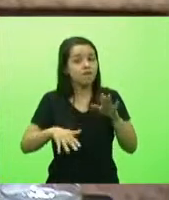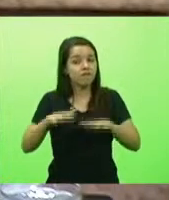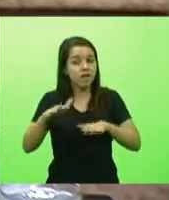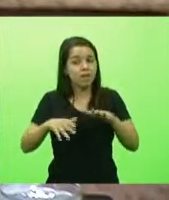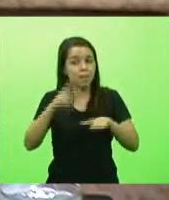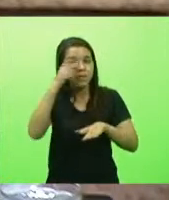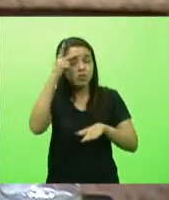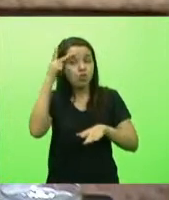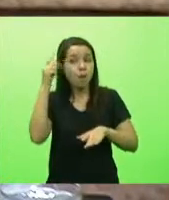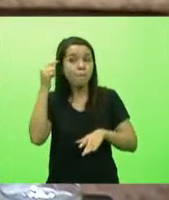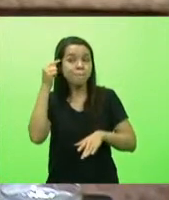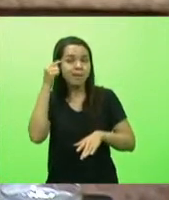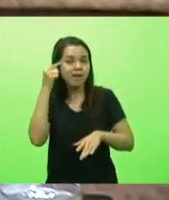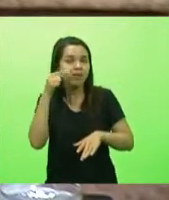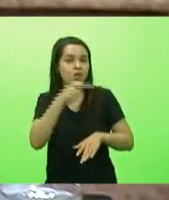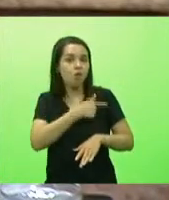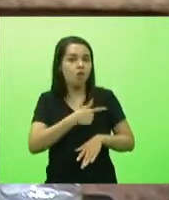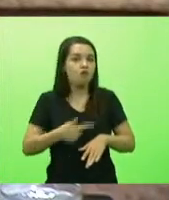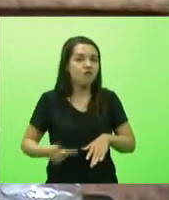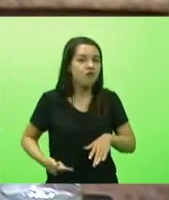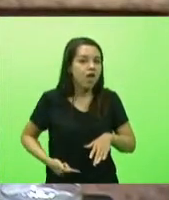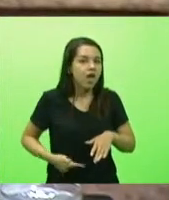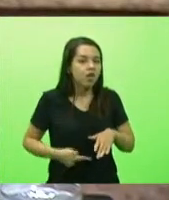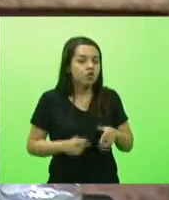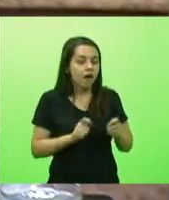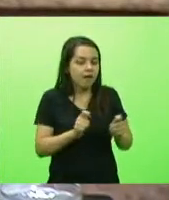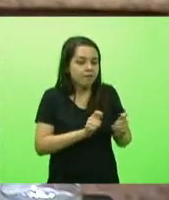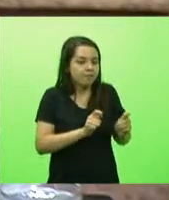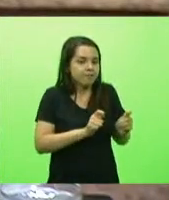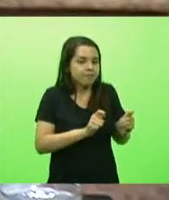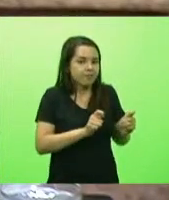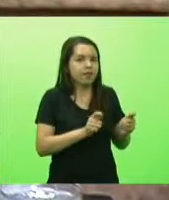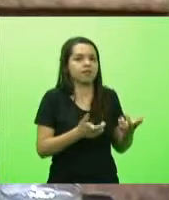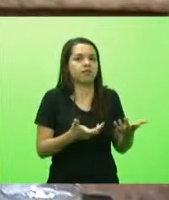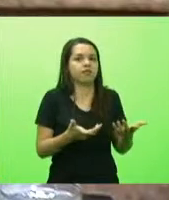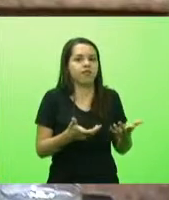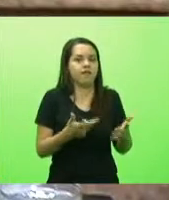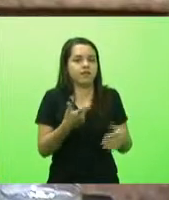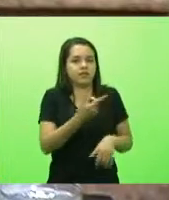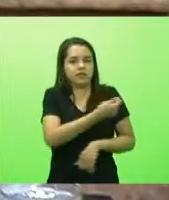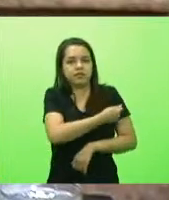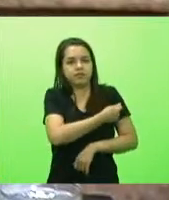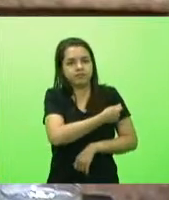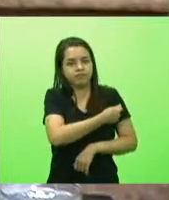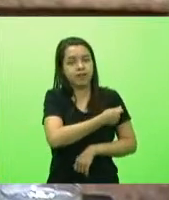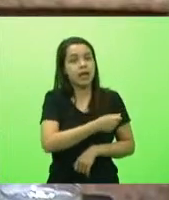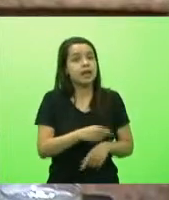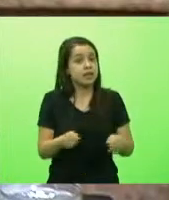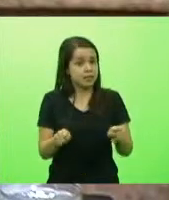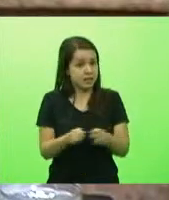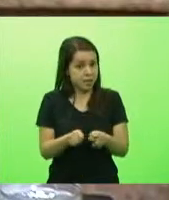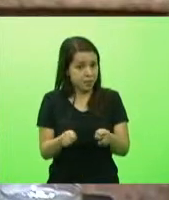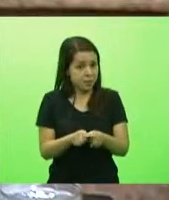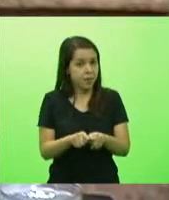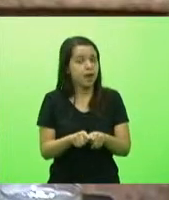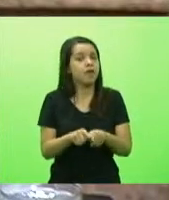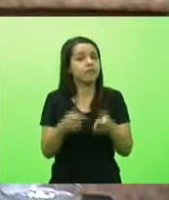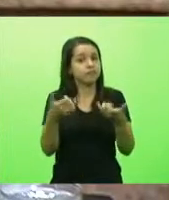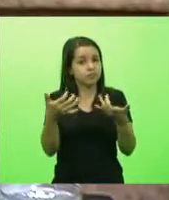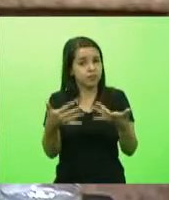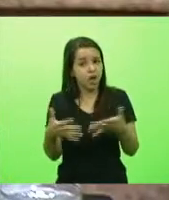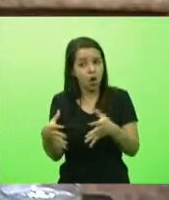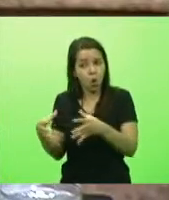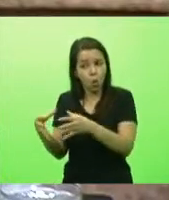por outro lado eu também queria fazer uma ponderação de que grupos radicais assustam as pessoas